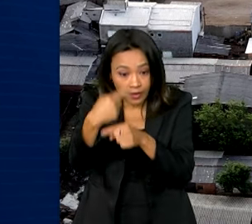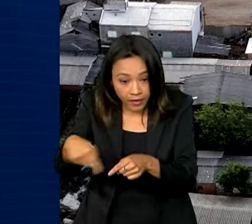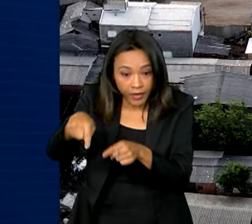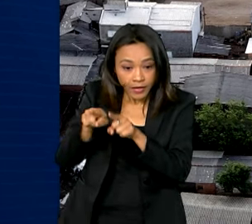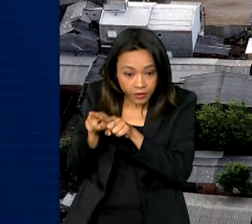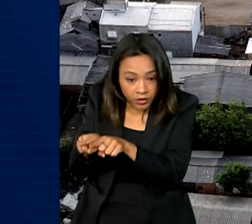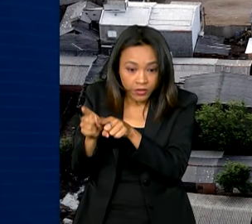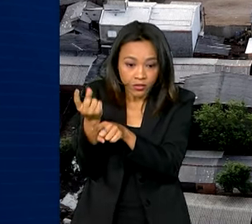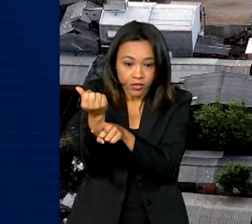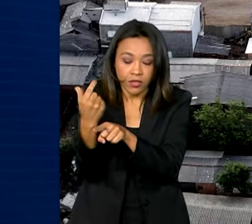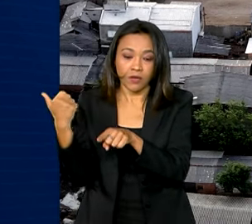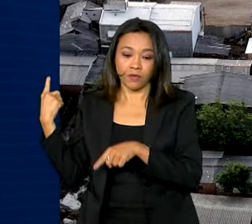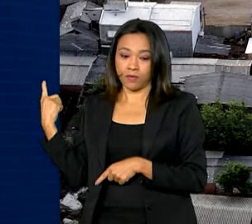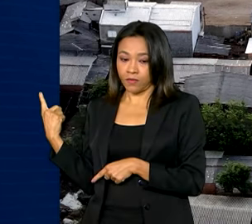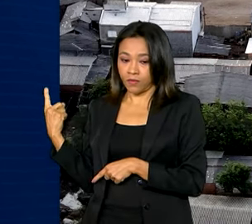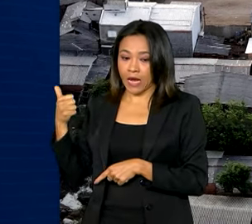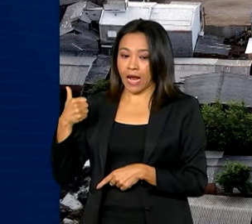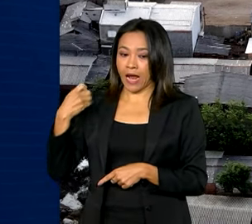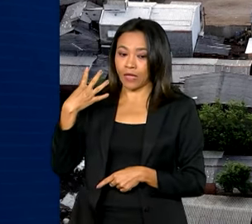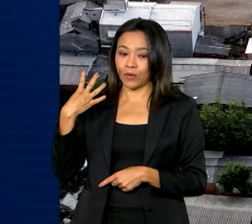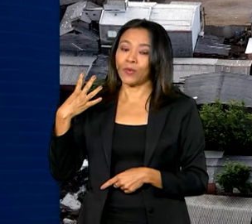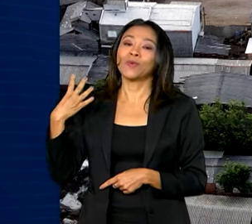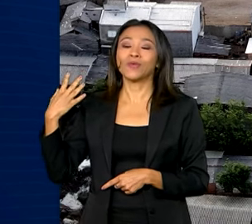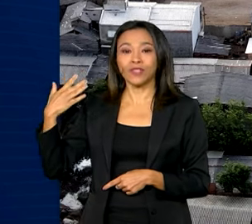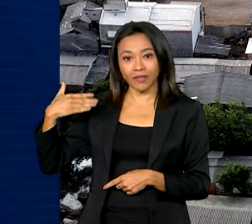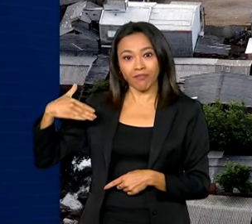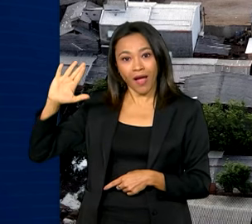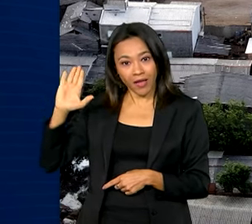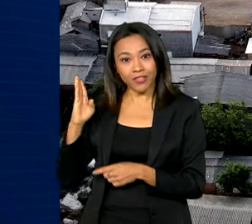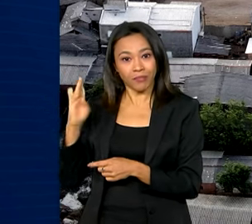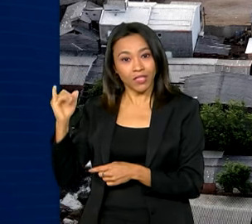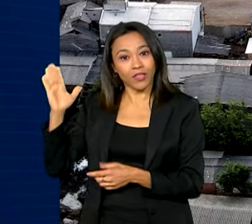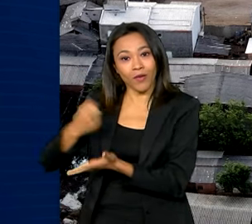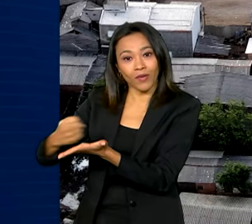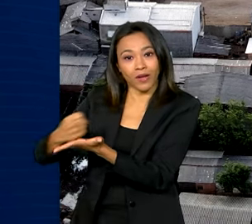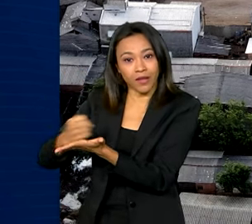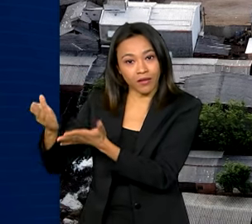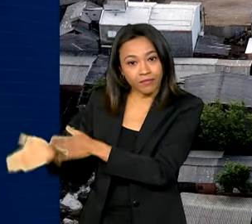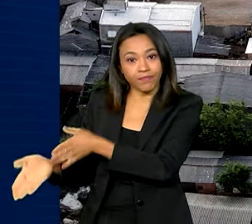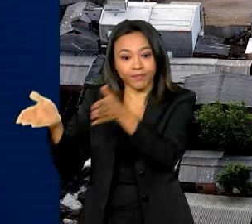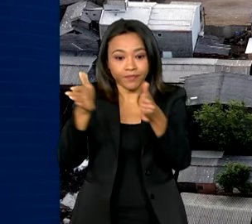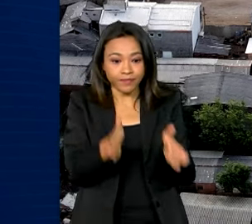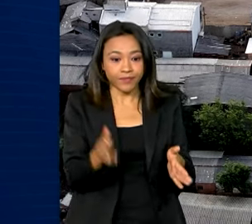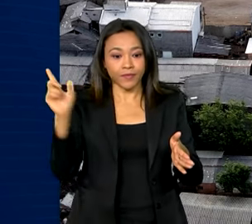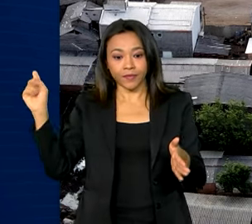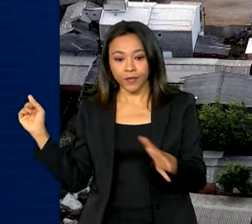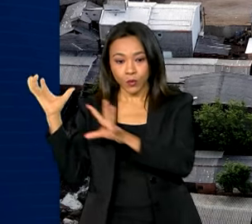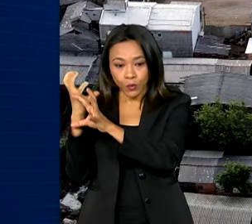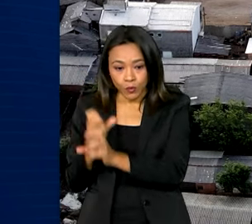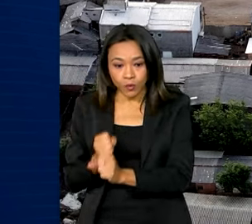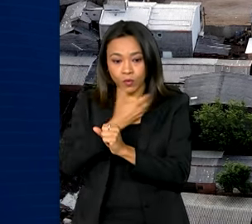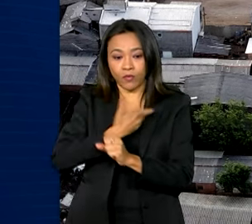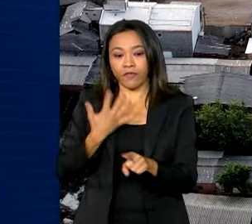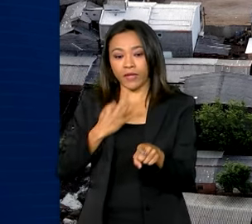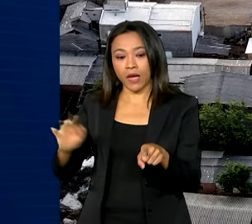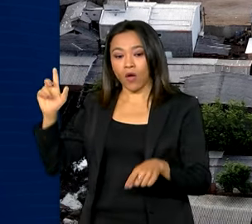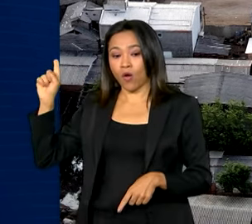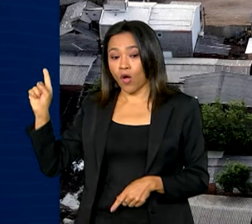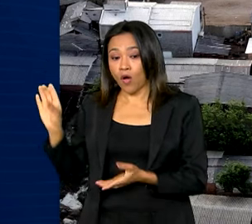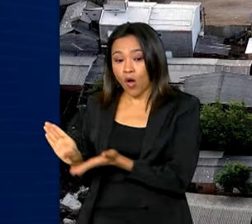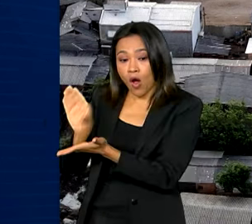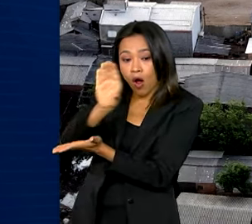14 bilhões e 400 milhões de reais foram contratados. Do Orçamento Geral da União foram destinados 24